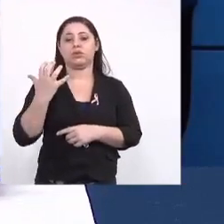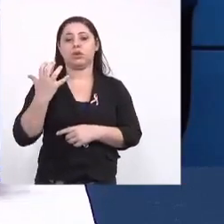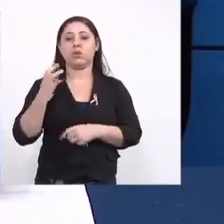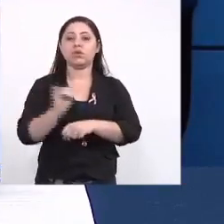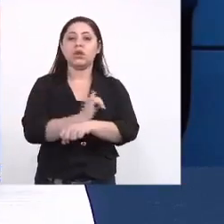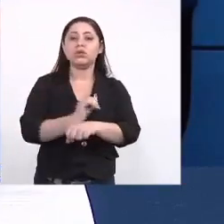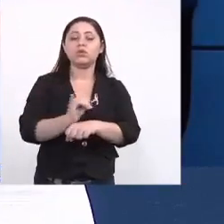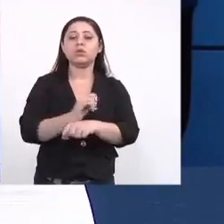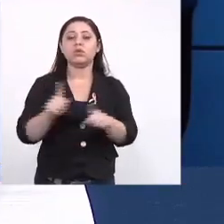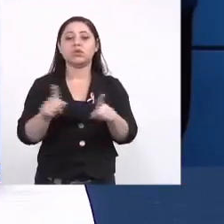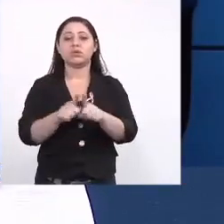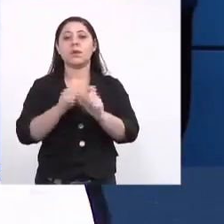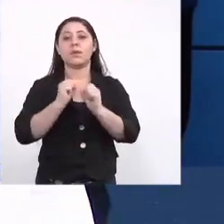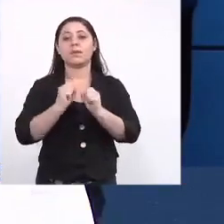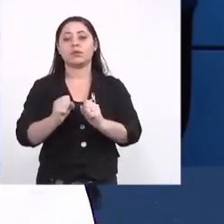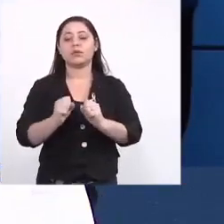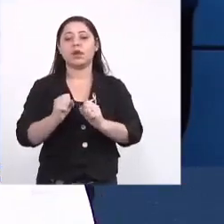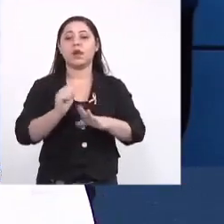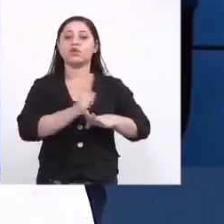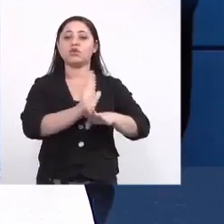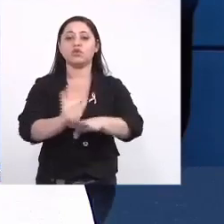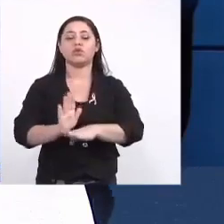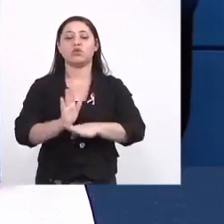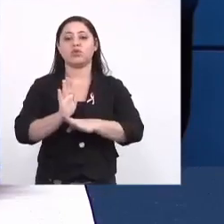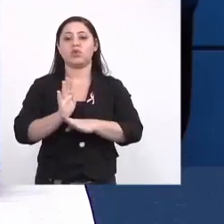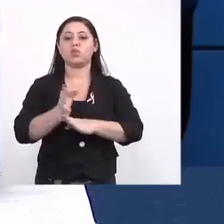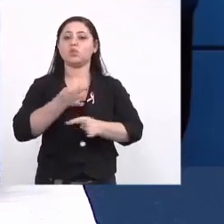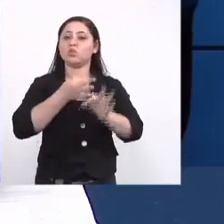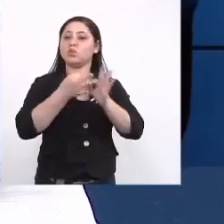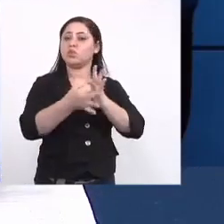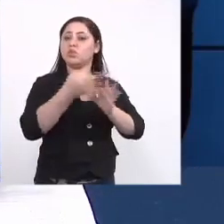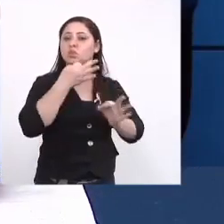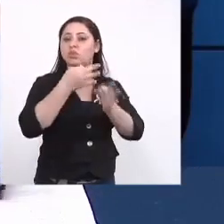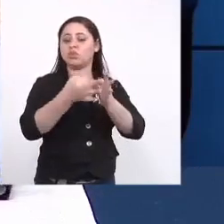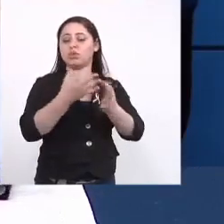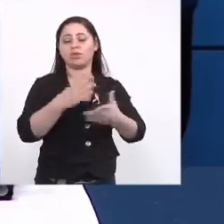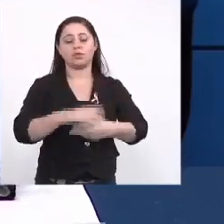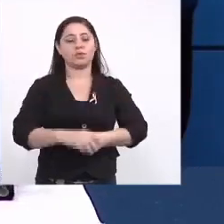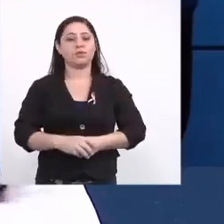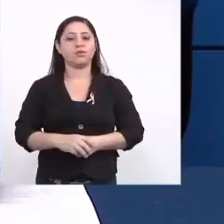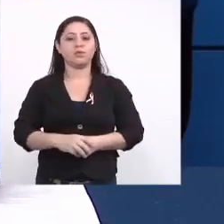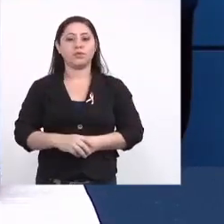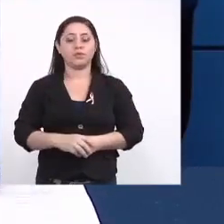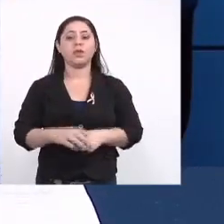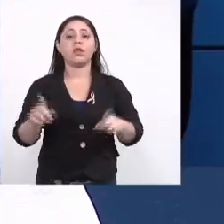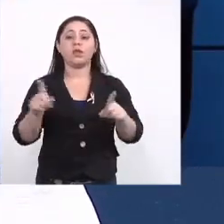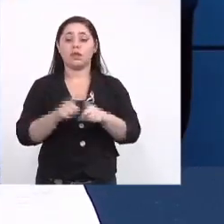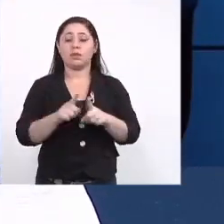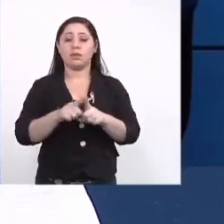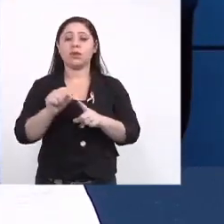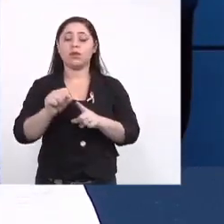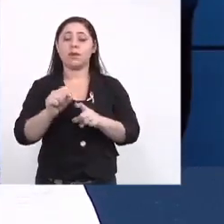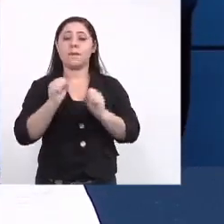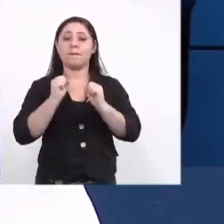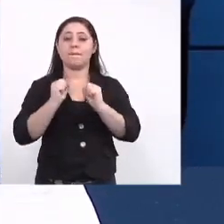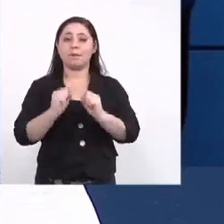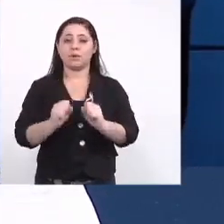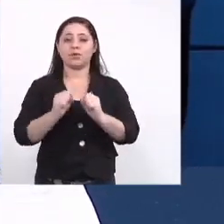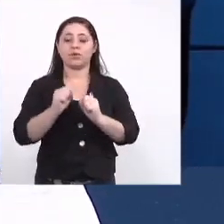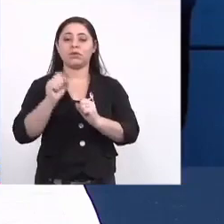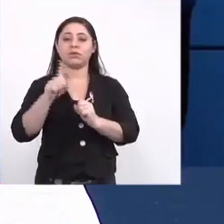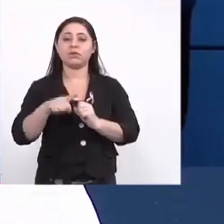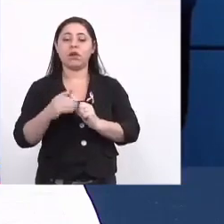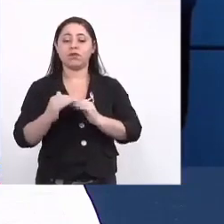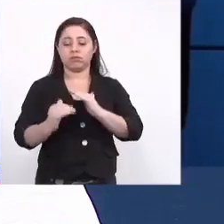ações, e poderem também contribuir com sugestões para que nós possamos